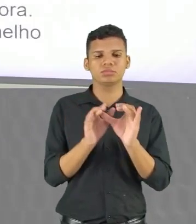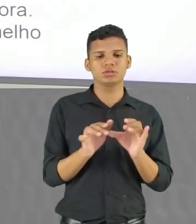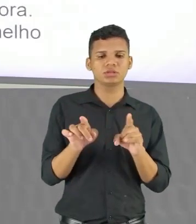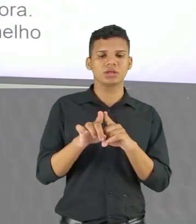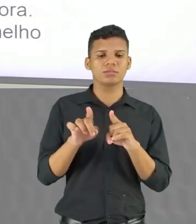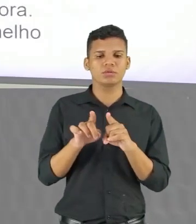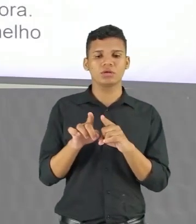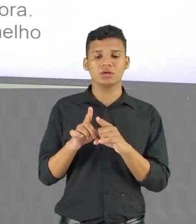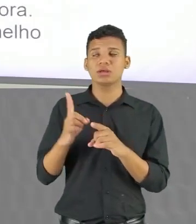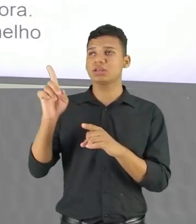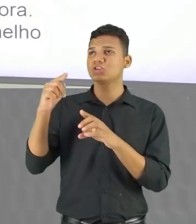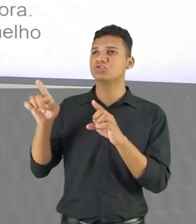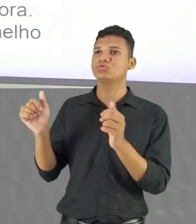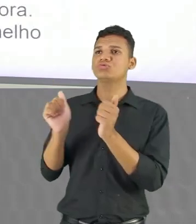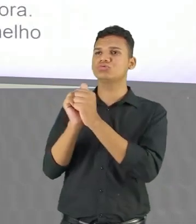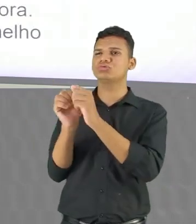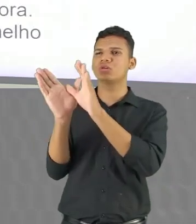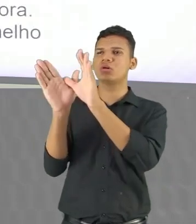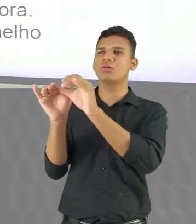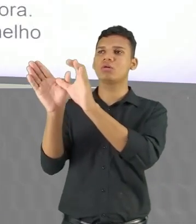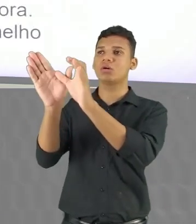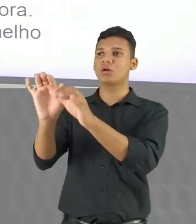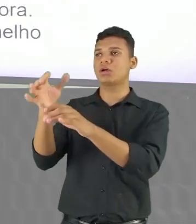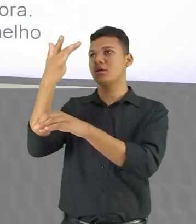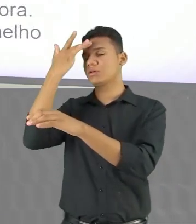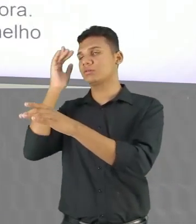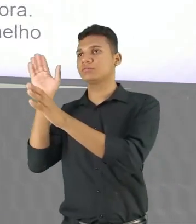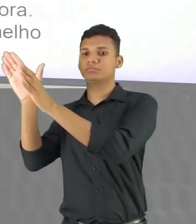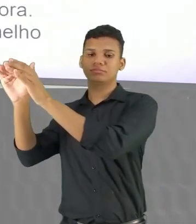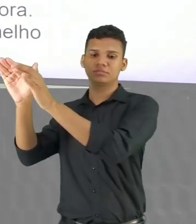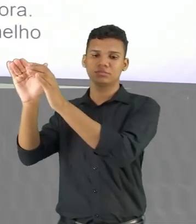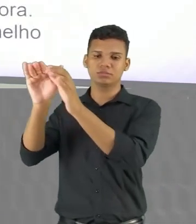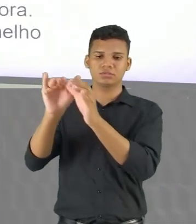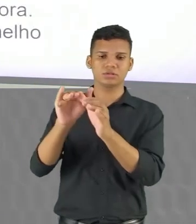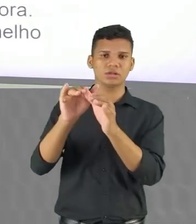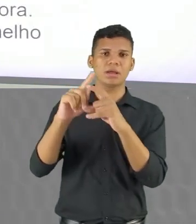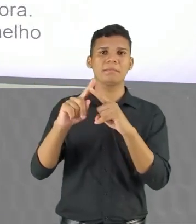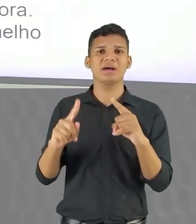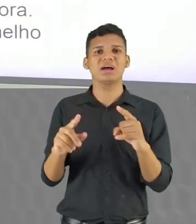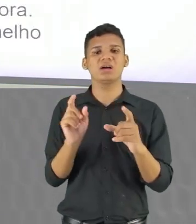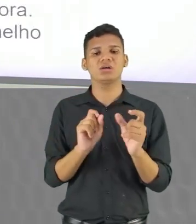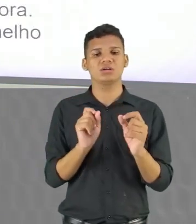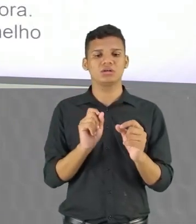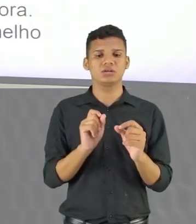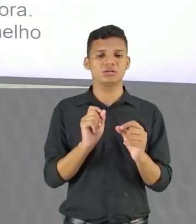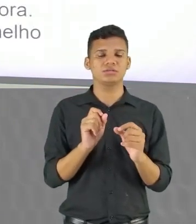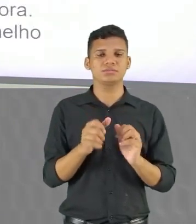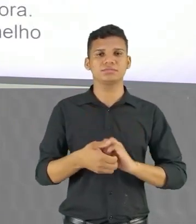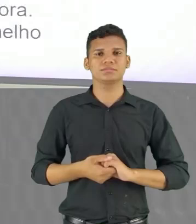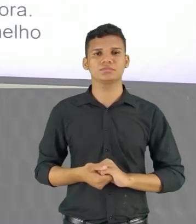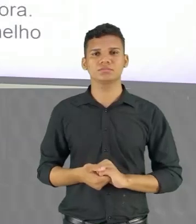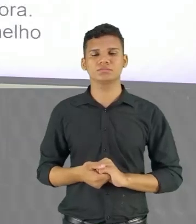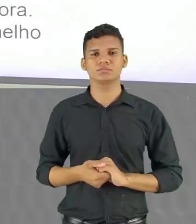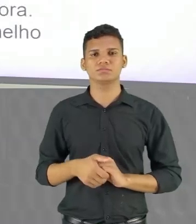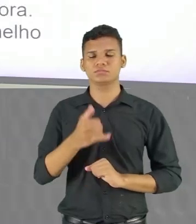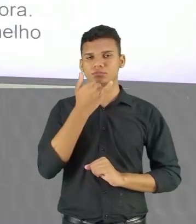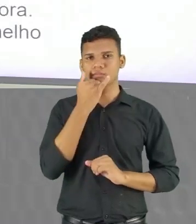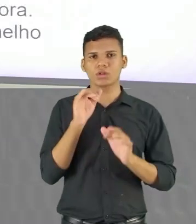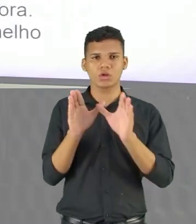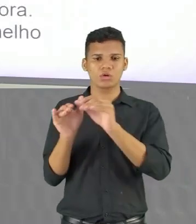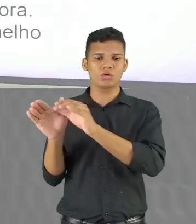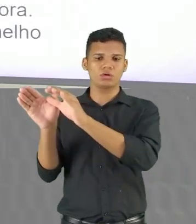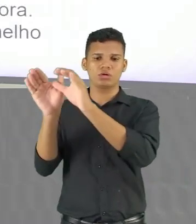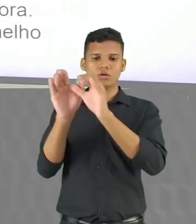pavões Que estão lá fora É uma festa De púrpura E o assemelho A uma chama Do